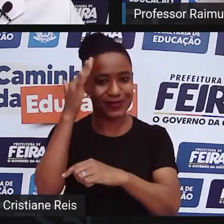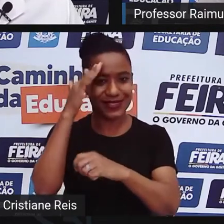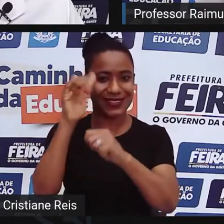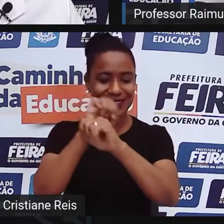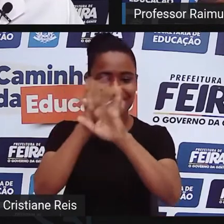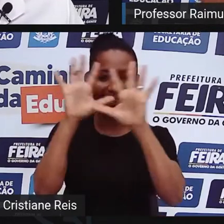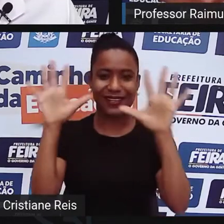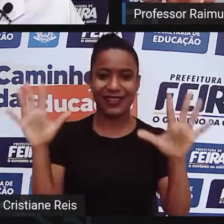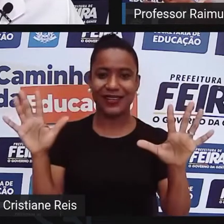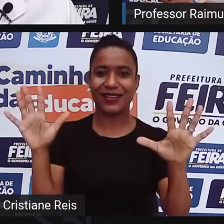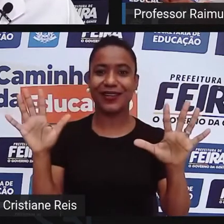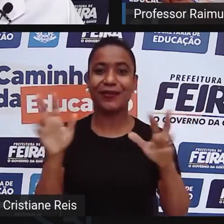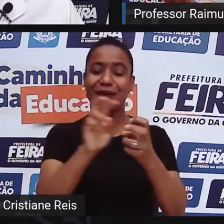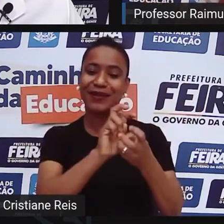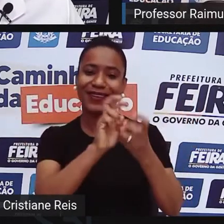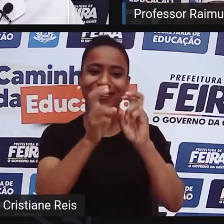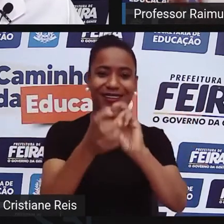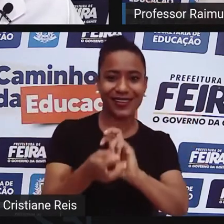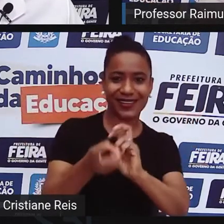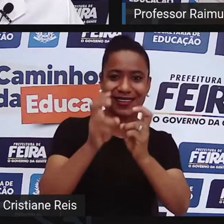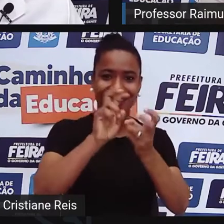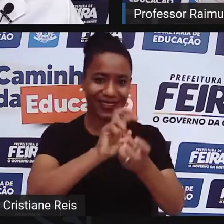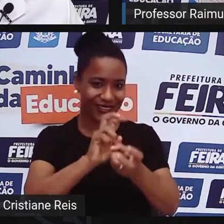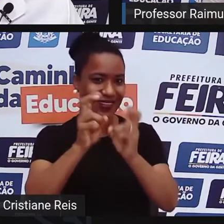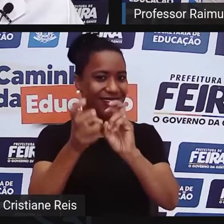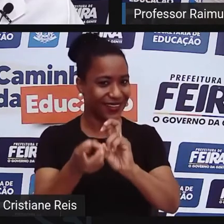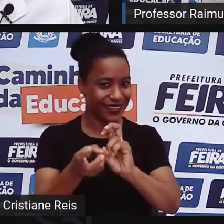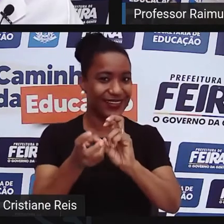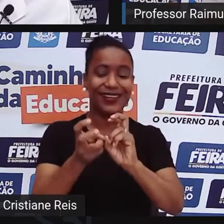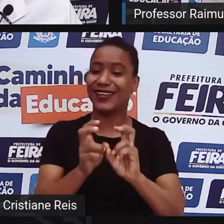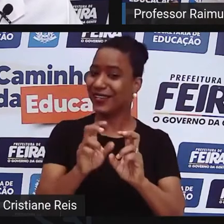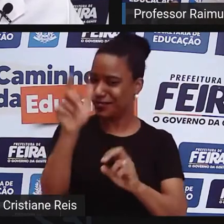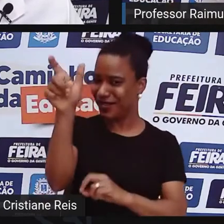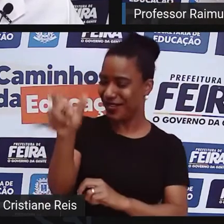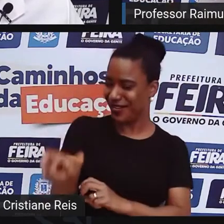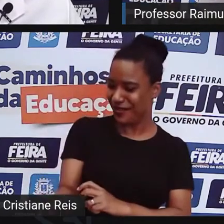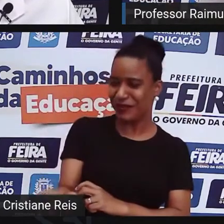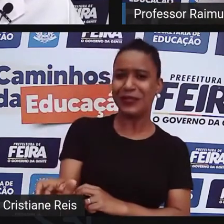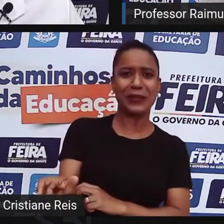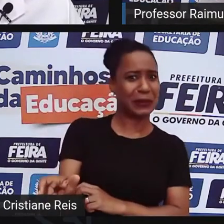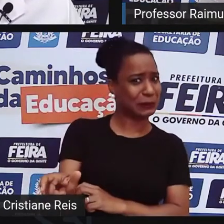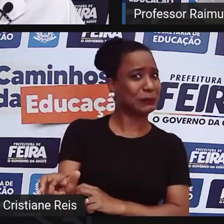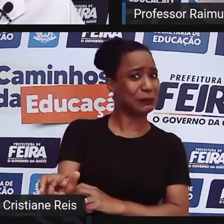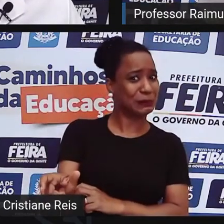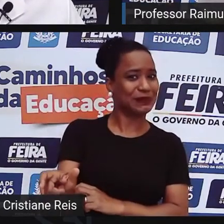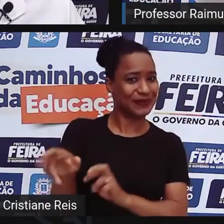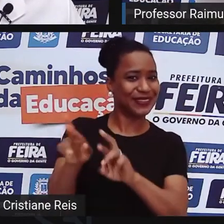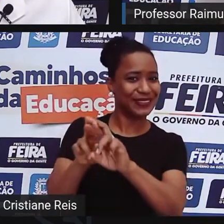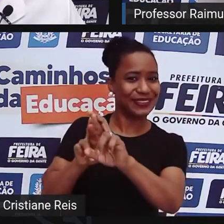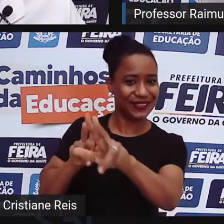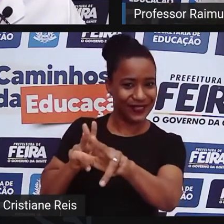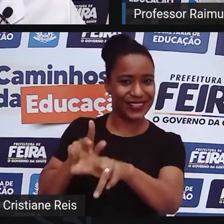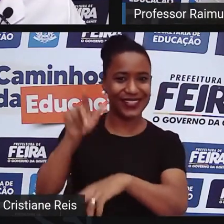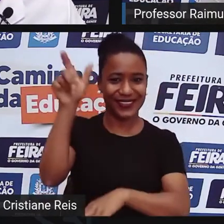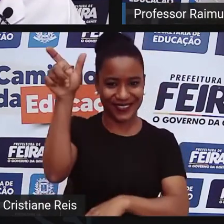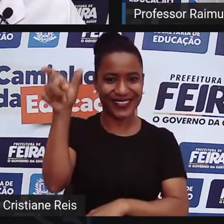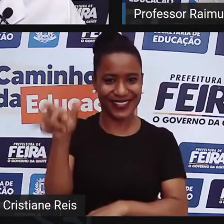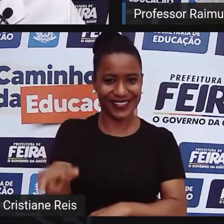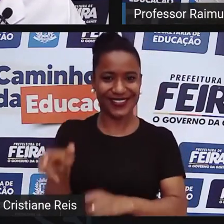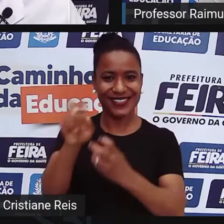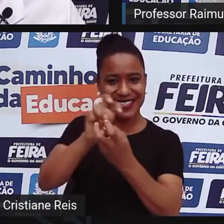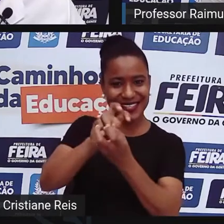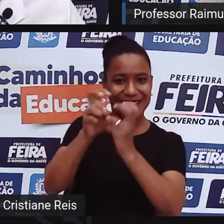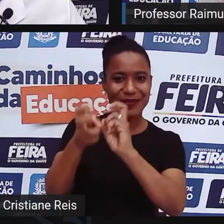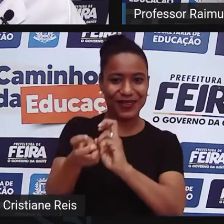então, quem pratica capoeira já é diferente nesse mundo, essa definição que eu posso falar sobre